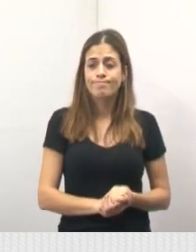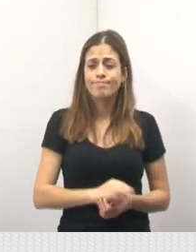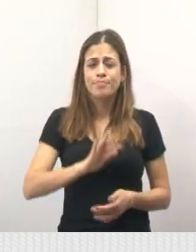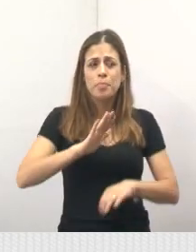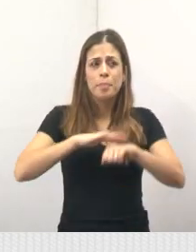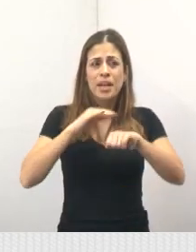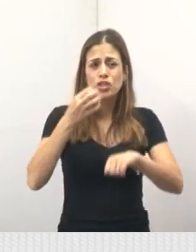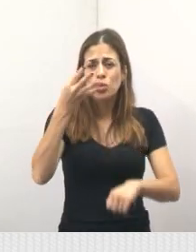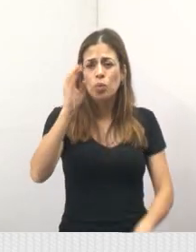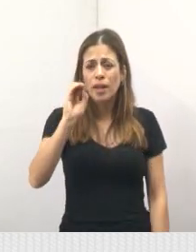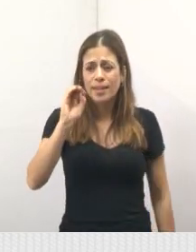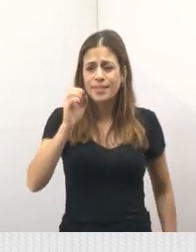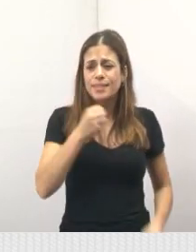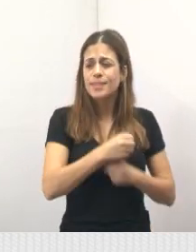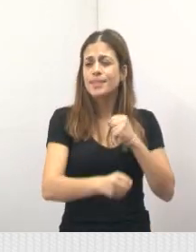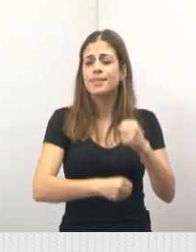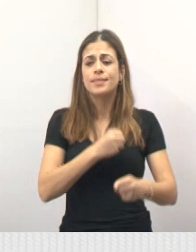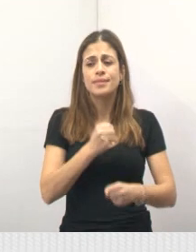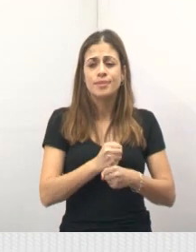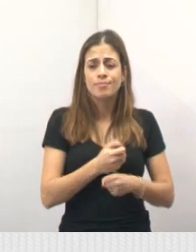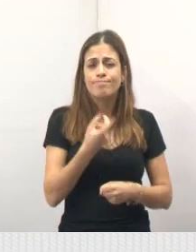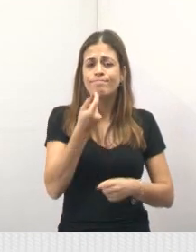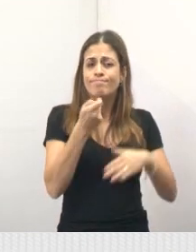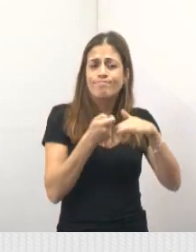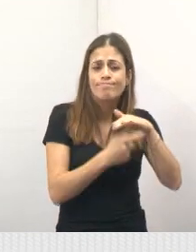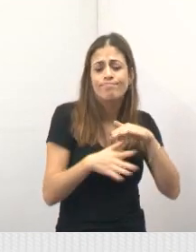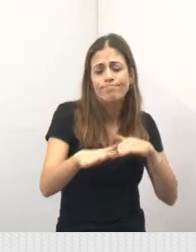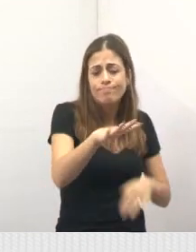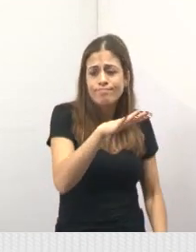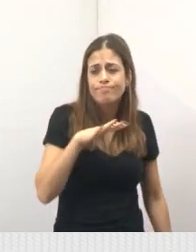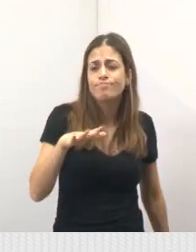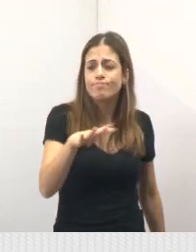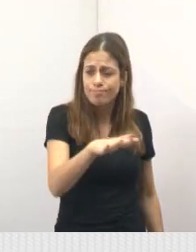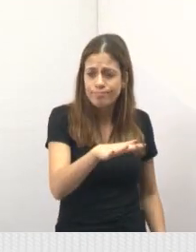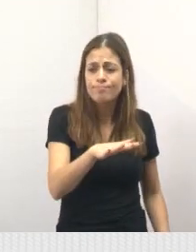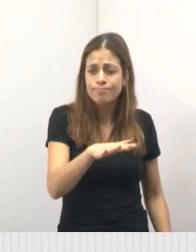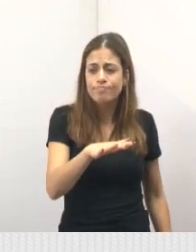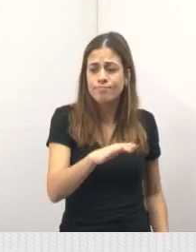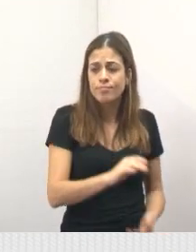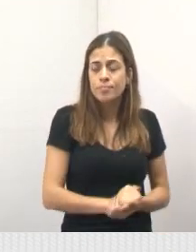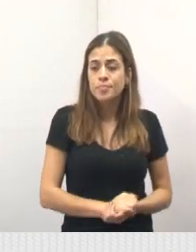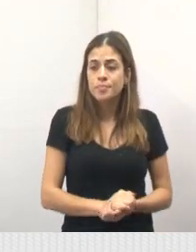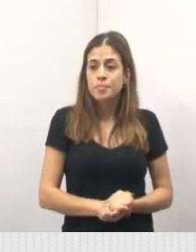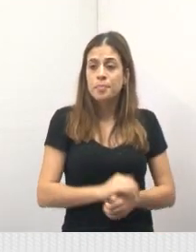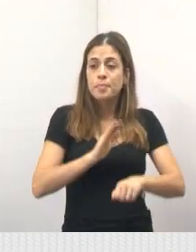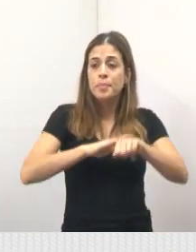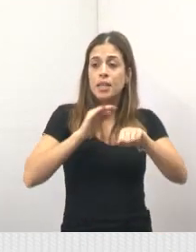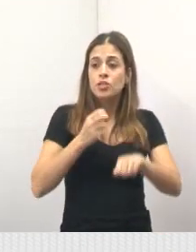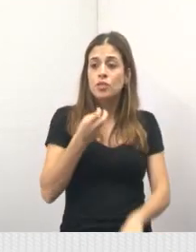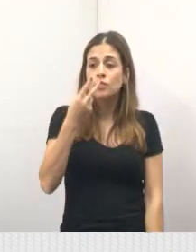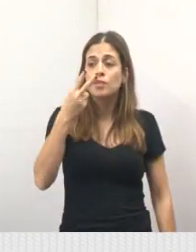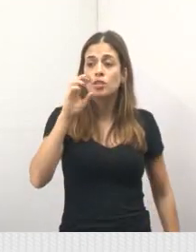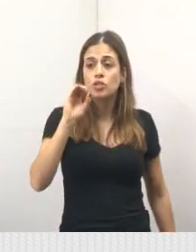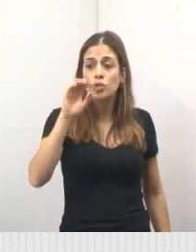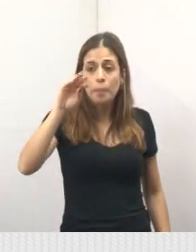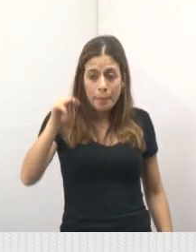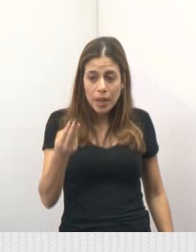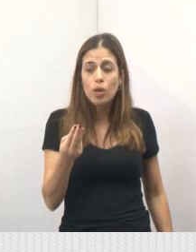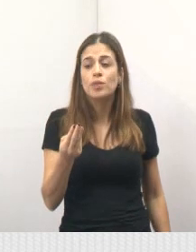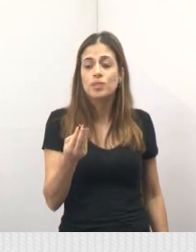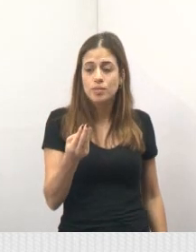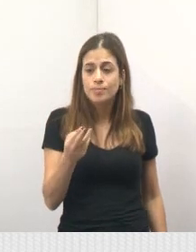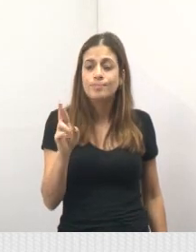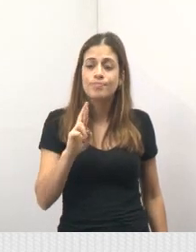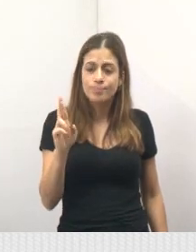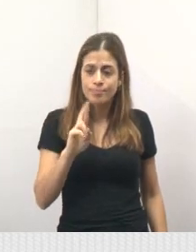sendo investido, só ali naquela região da Avenida Lucas Nogueira H6, mais de 20 milhões, por volta de 25